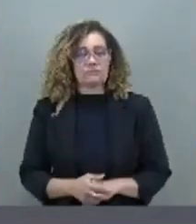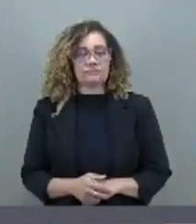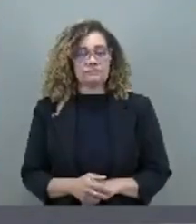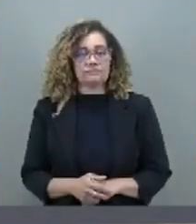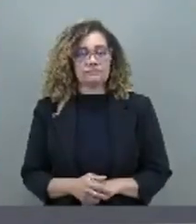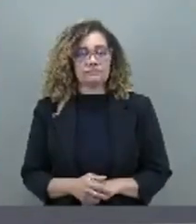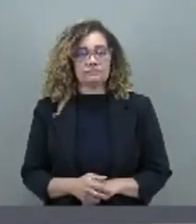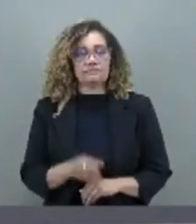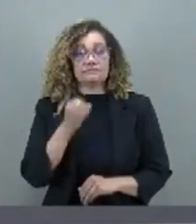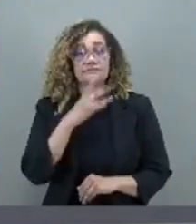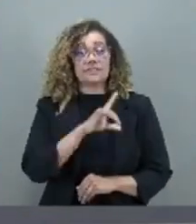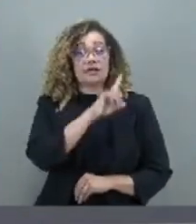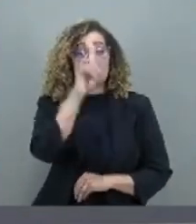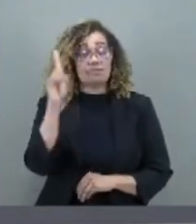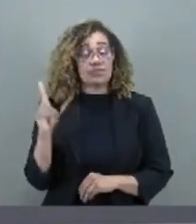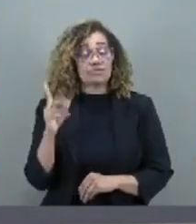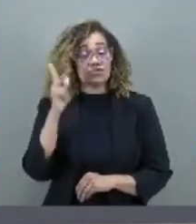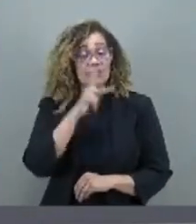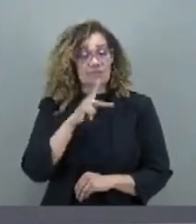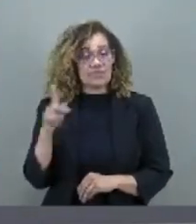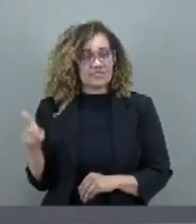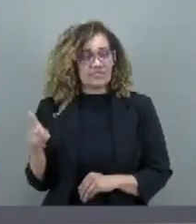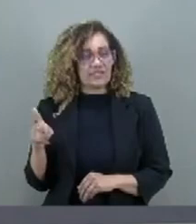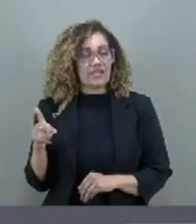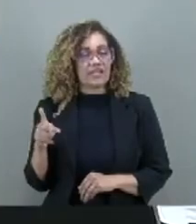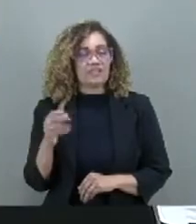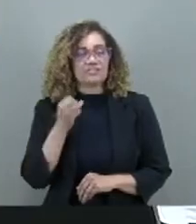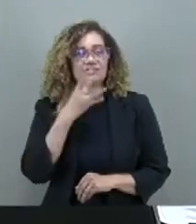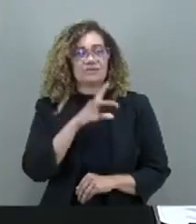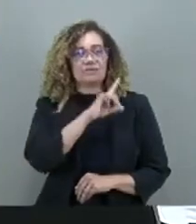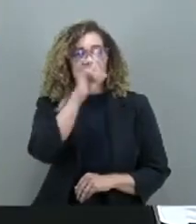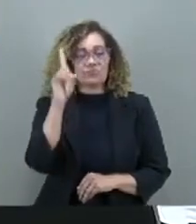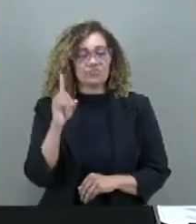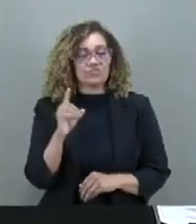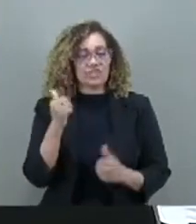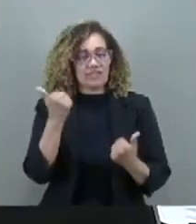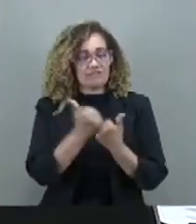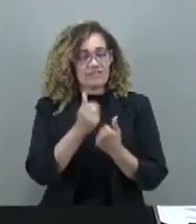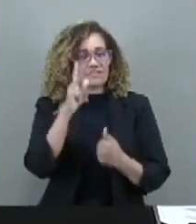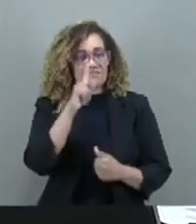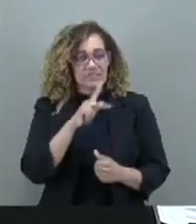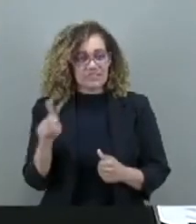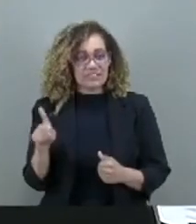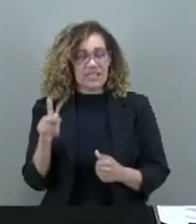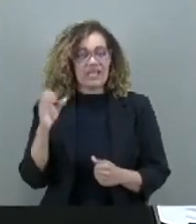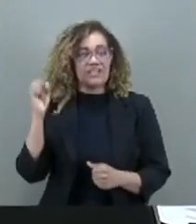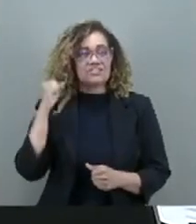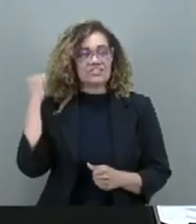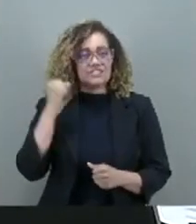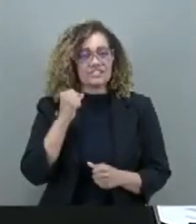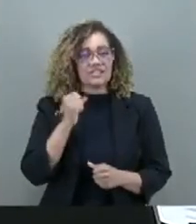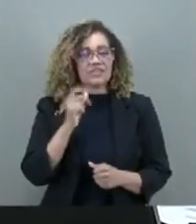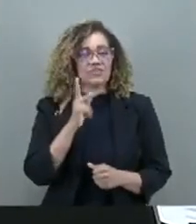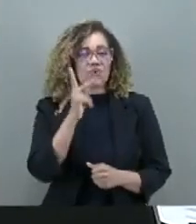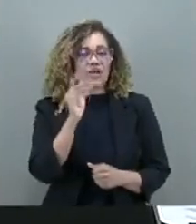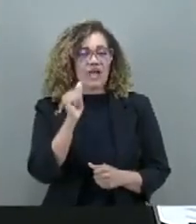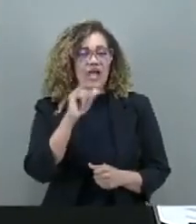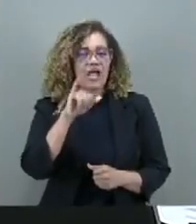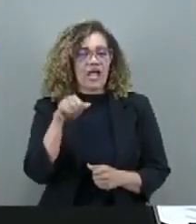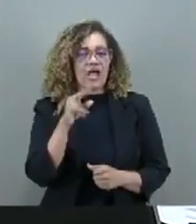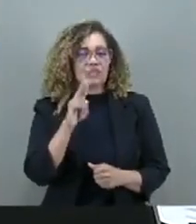Bom dia, senhor presidente Sérgio Petecão. Bom dia, senhor vice-presidente e senador Jorge Cajuru.